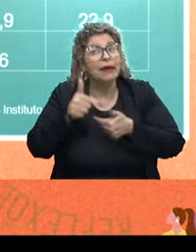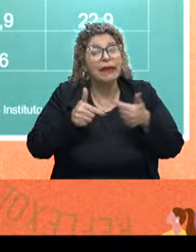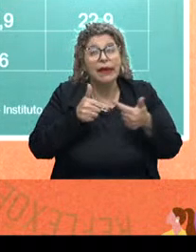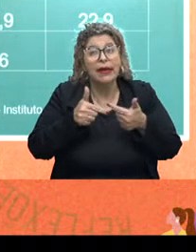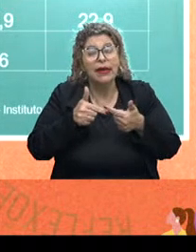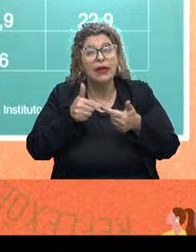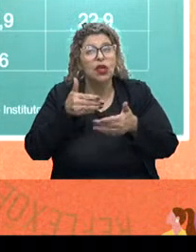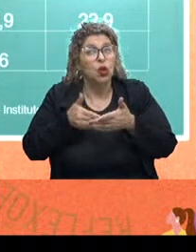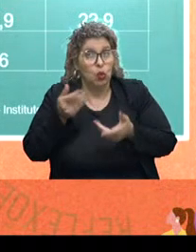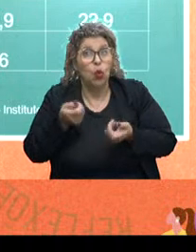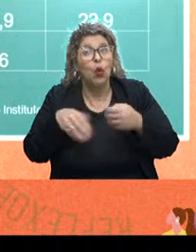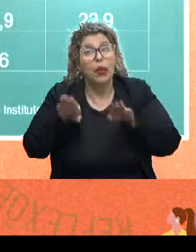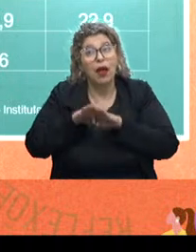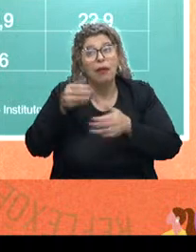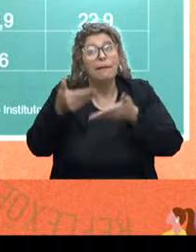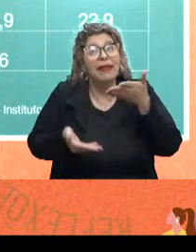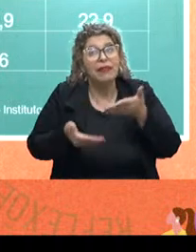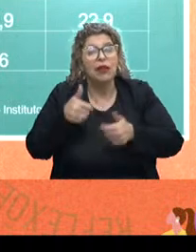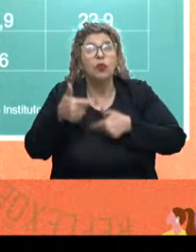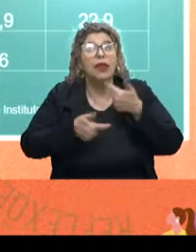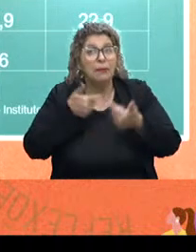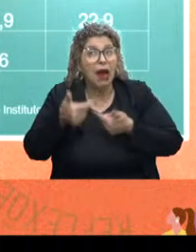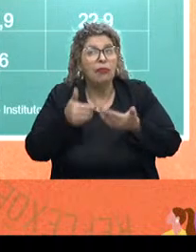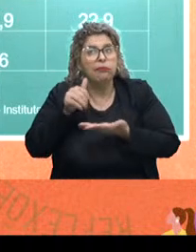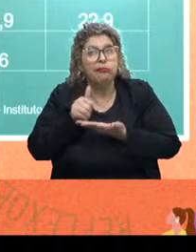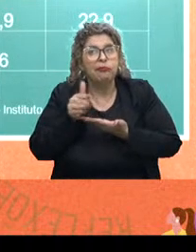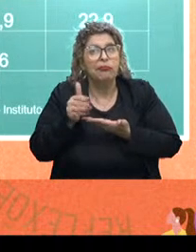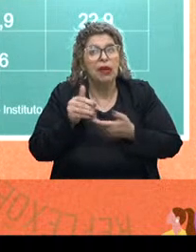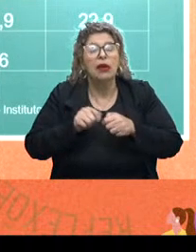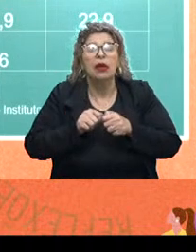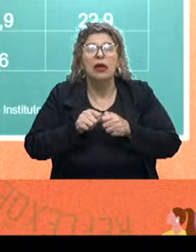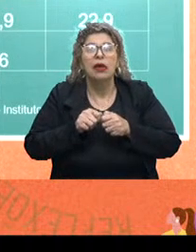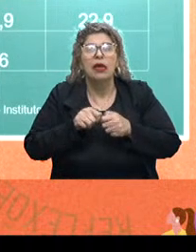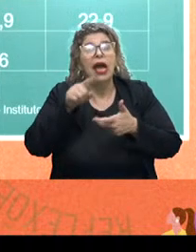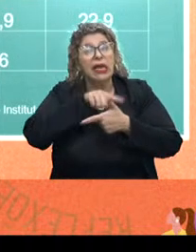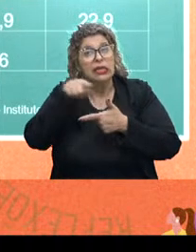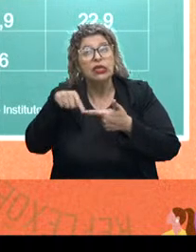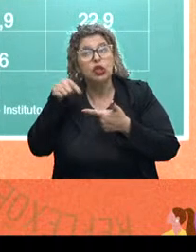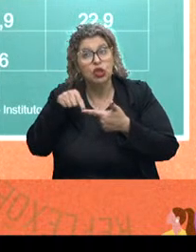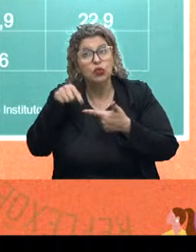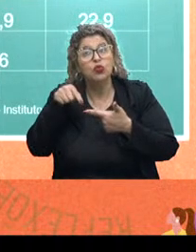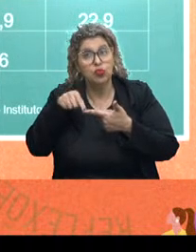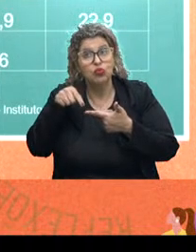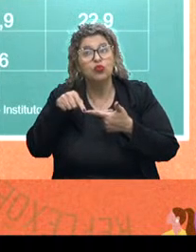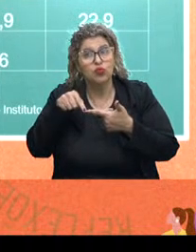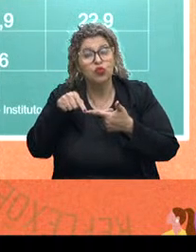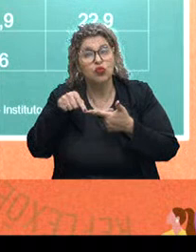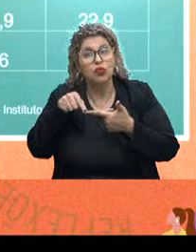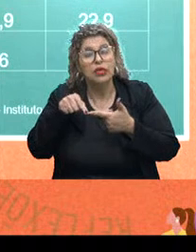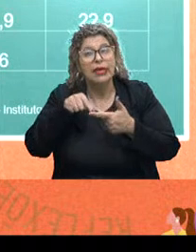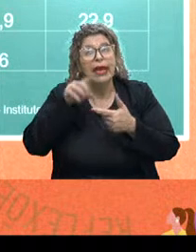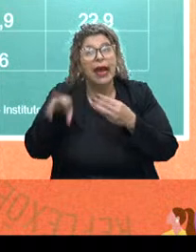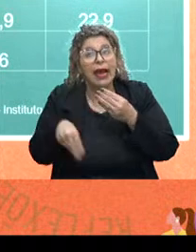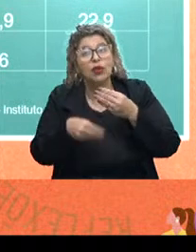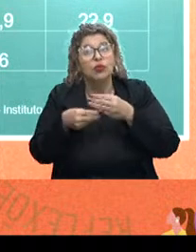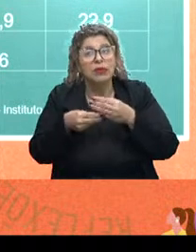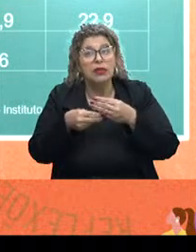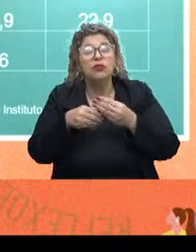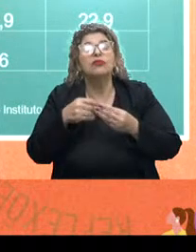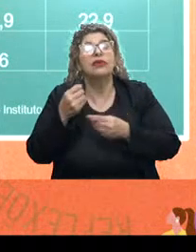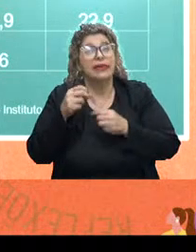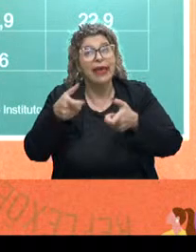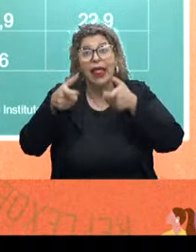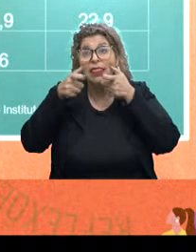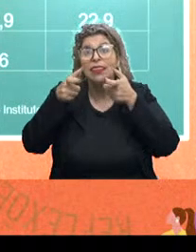conseguiram manter o negócio, outros perderam o emprego. Mas eu tenho ali, segundo argumento, e é importante a gente